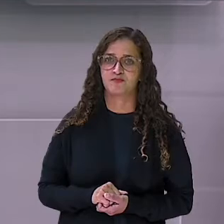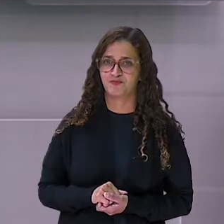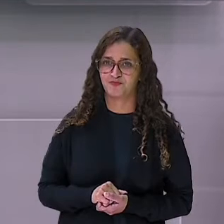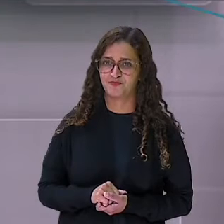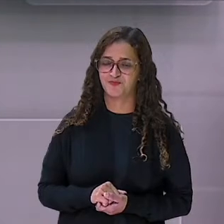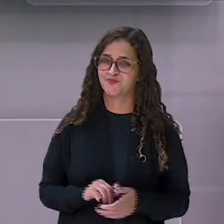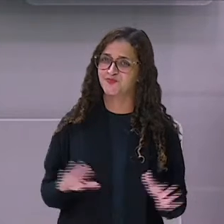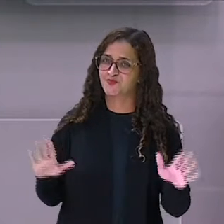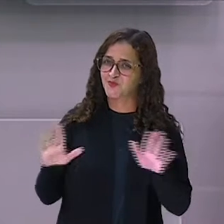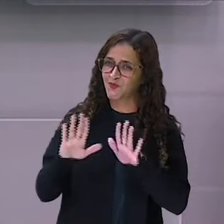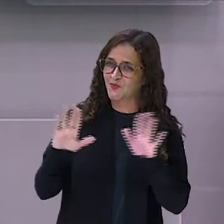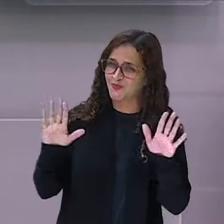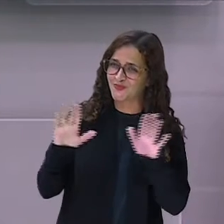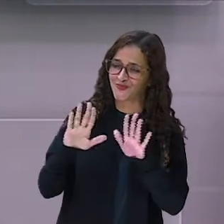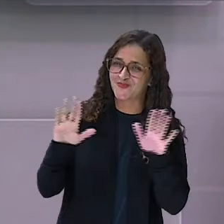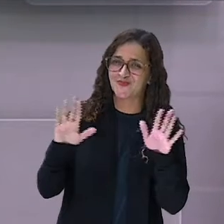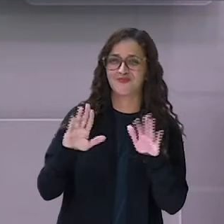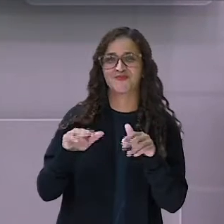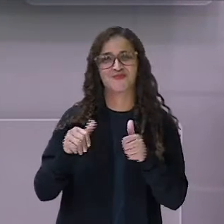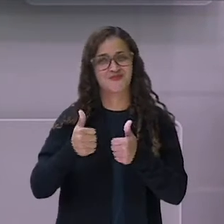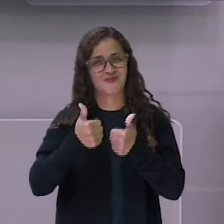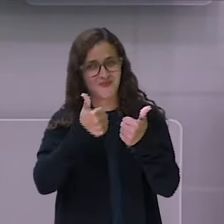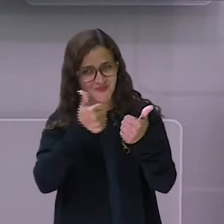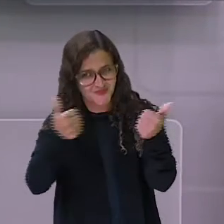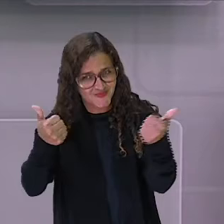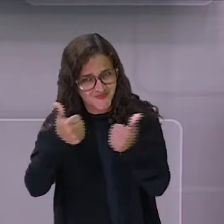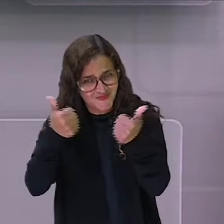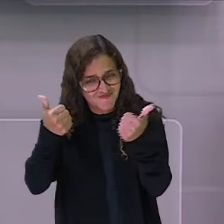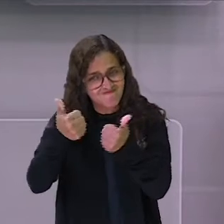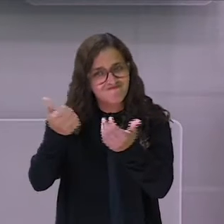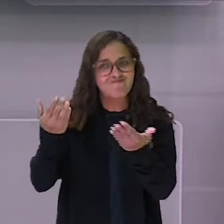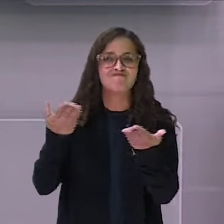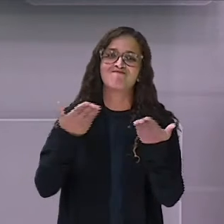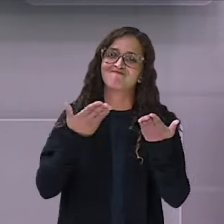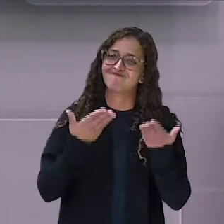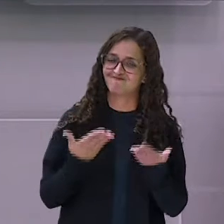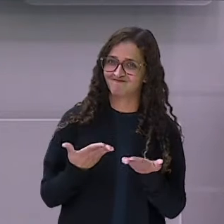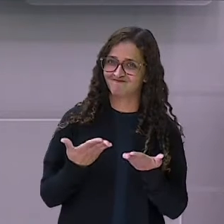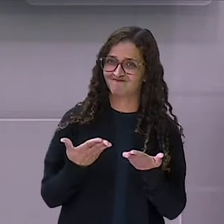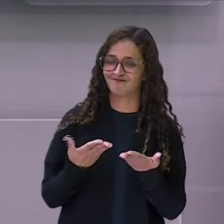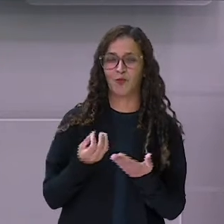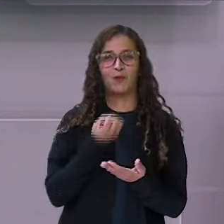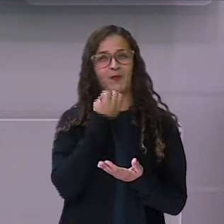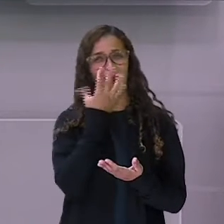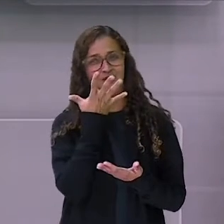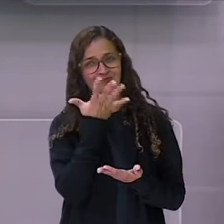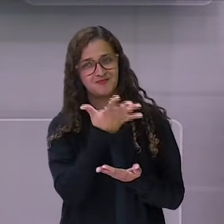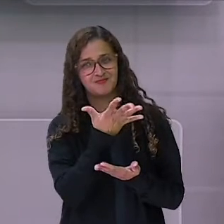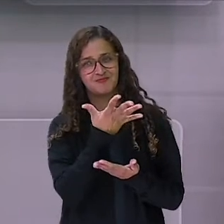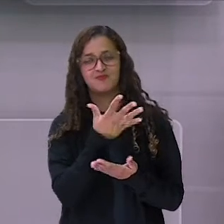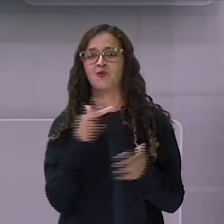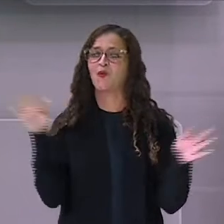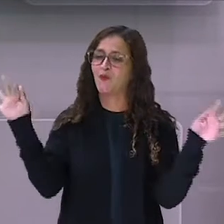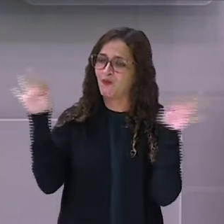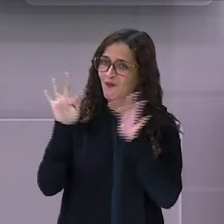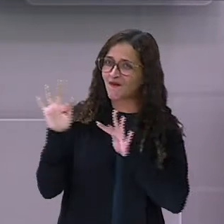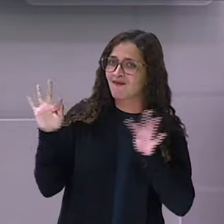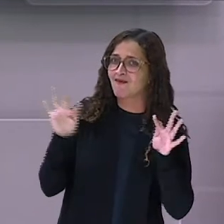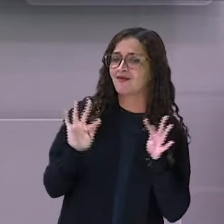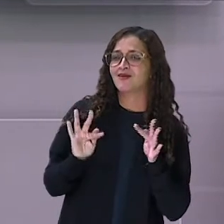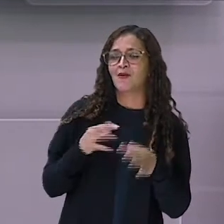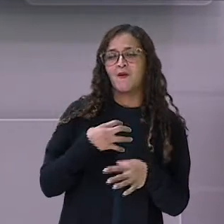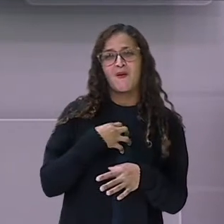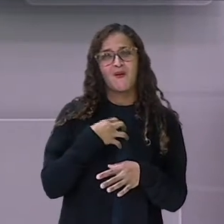Olá! Tudo bem com você? Que bom! Fico muito feliz